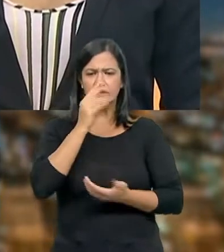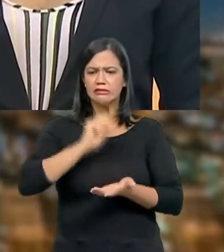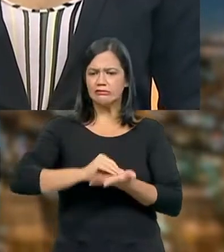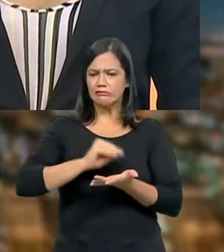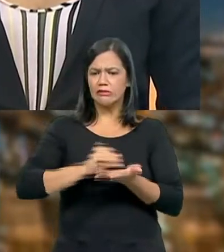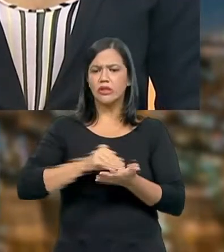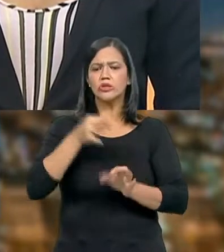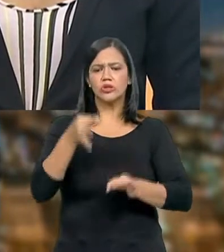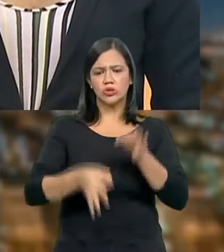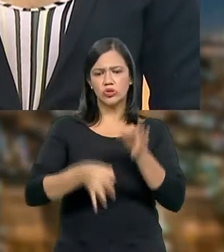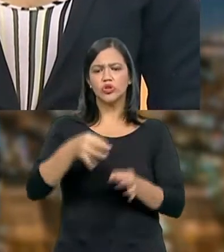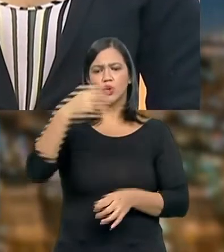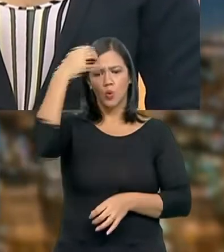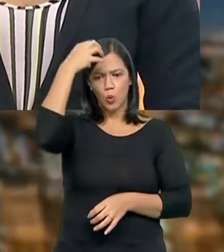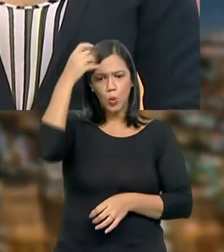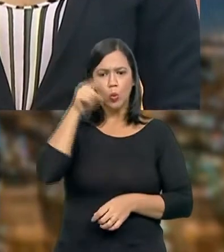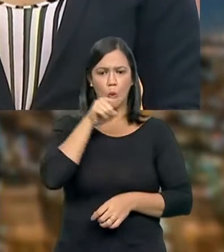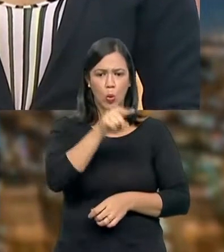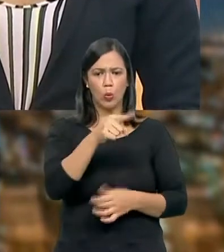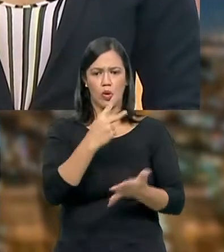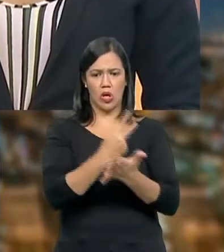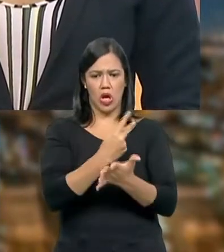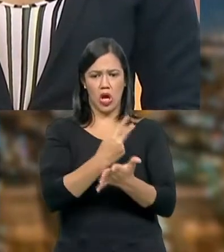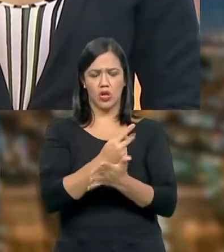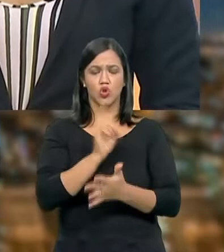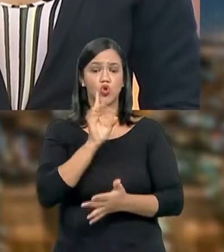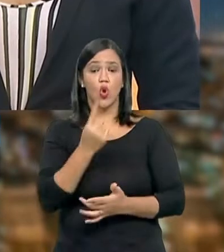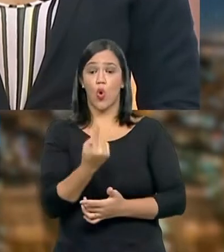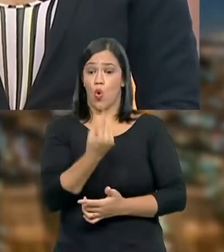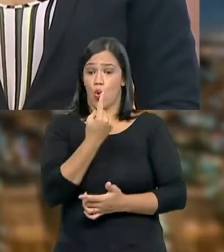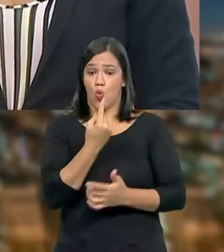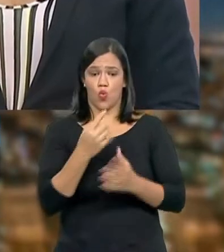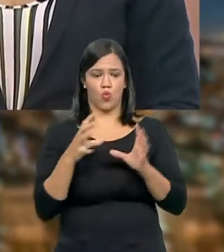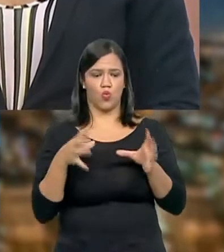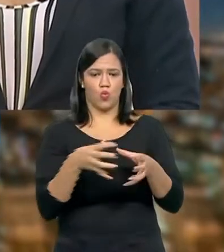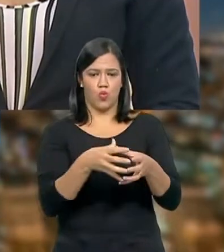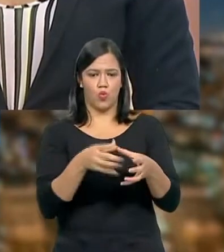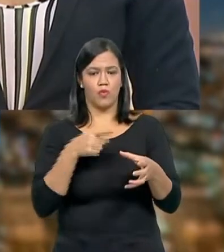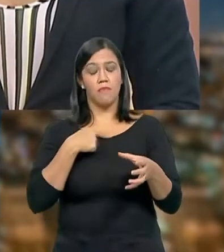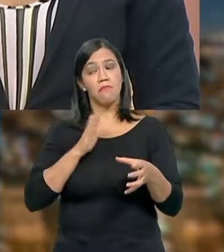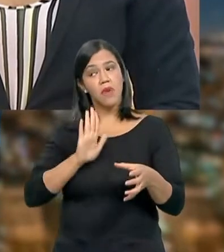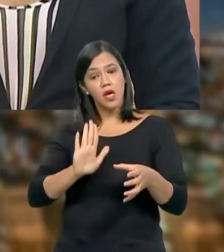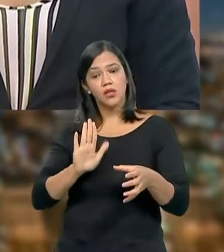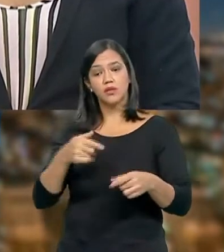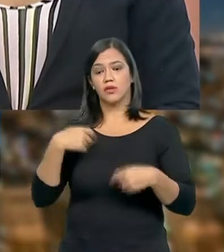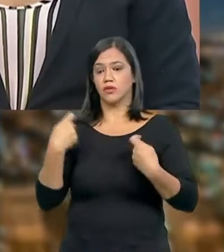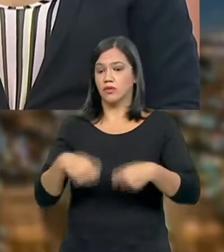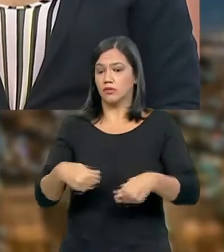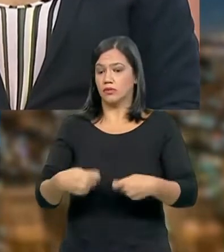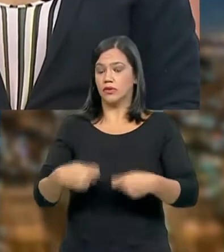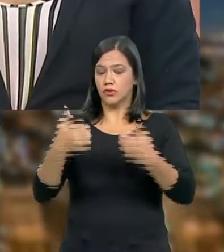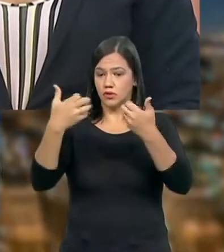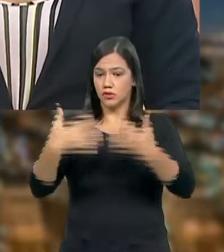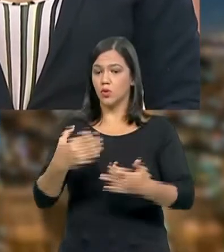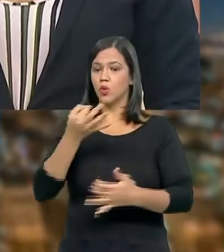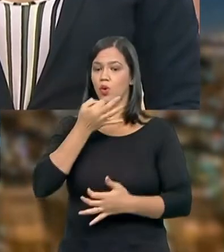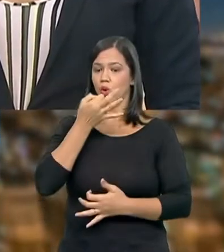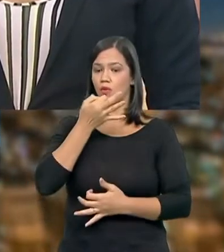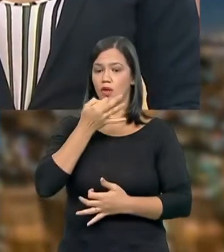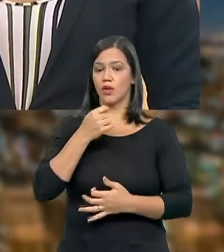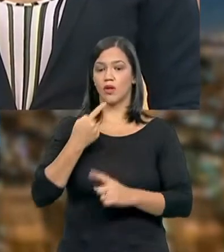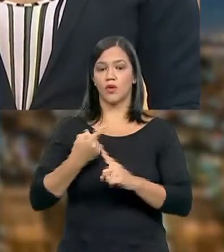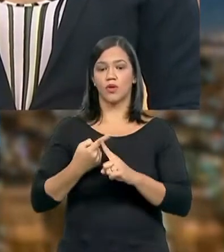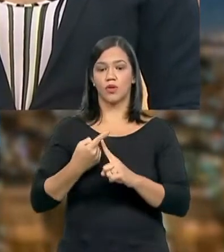atribuir culpas e erros apenas a uma parte, mas eu não posso deixar de tecer um comentário de que